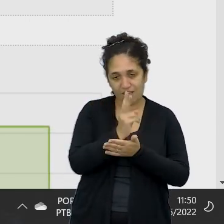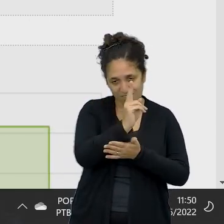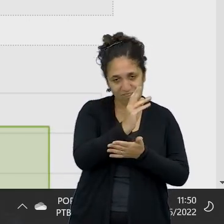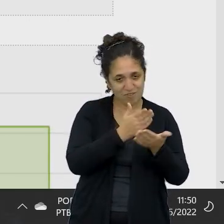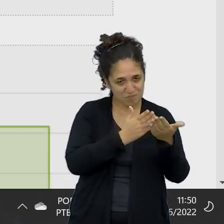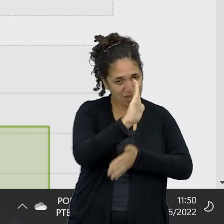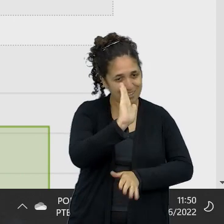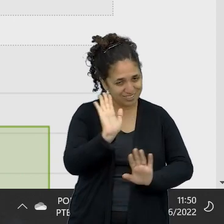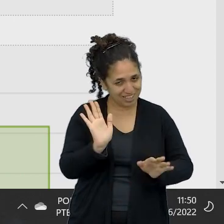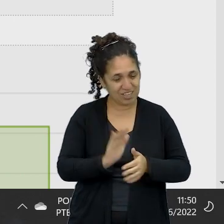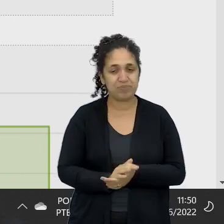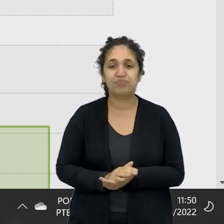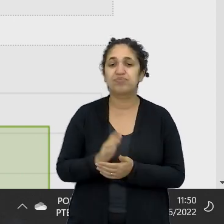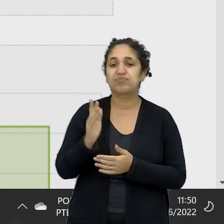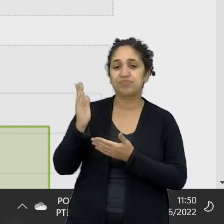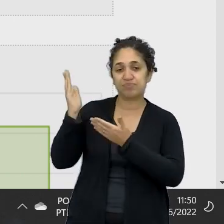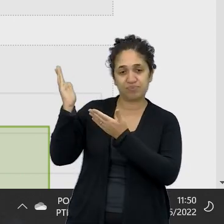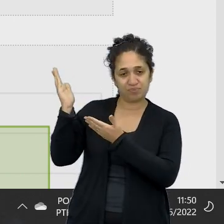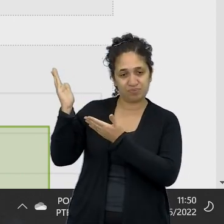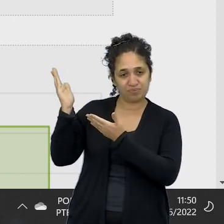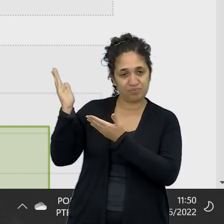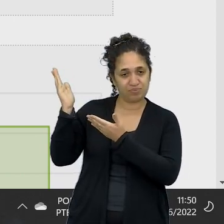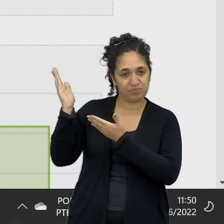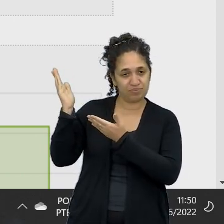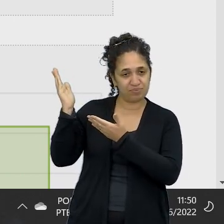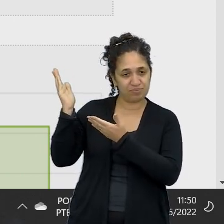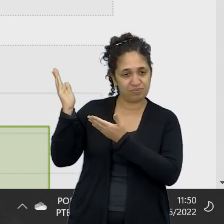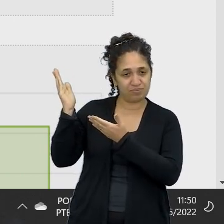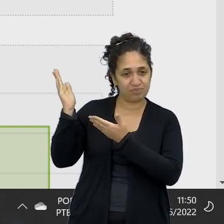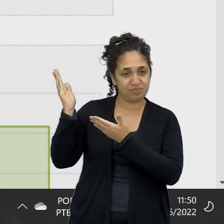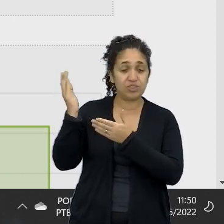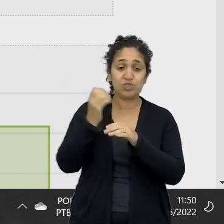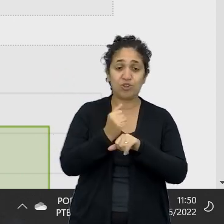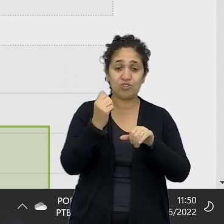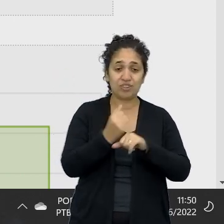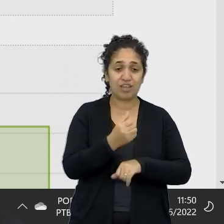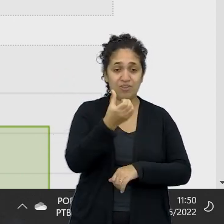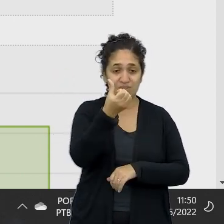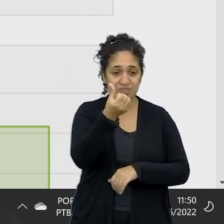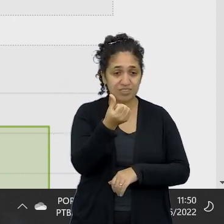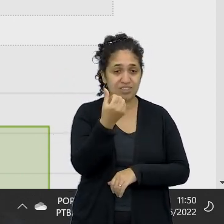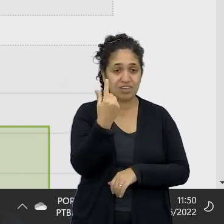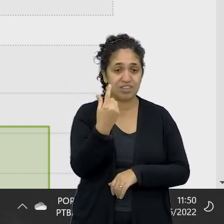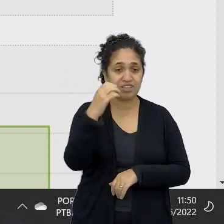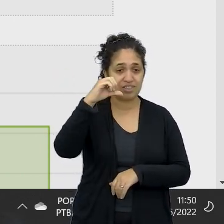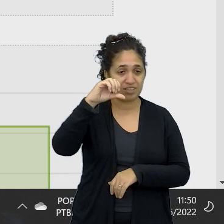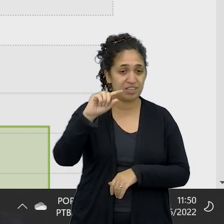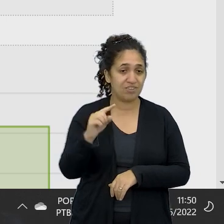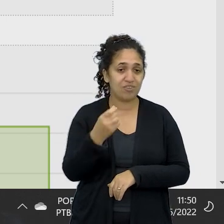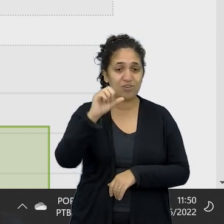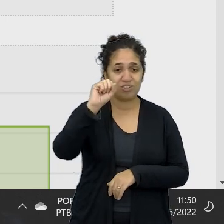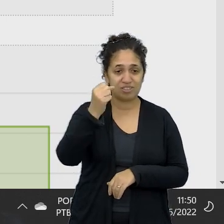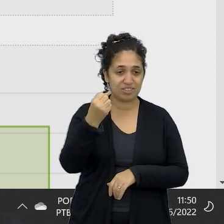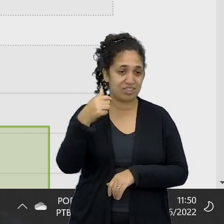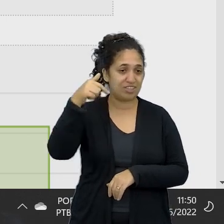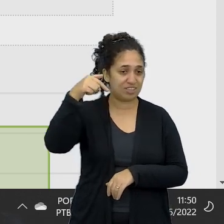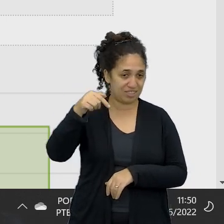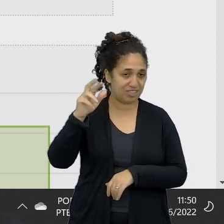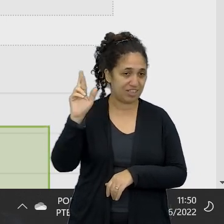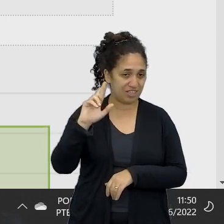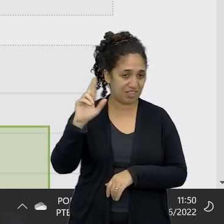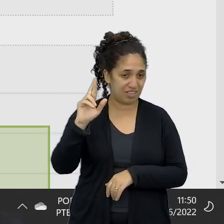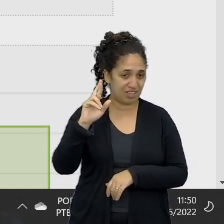vocês vão terminar aí com, nessa poupança, com 619,87, um ganho aí de